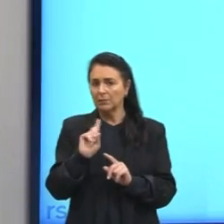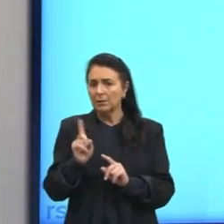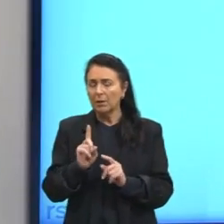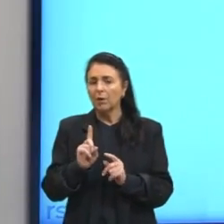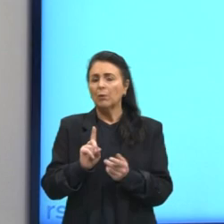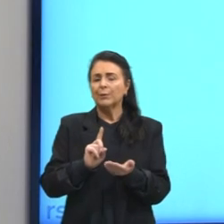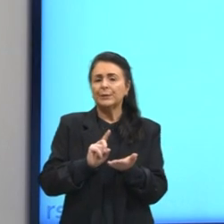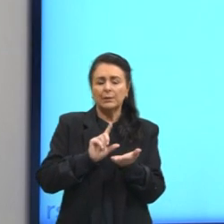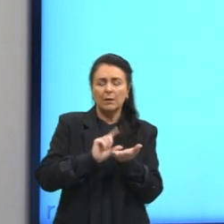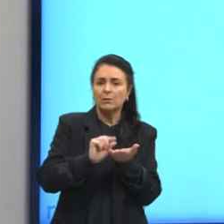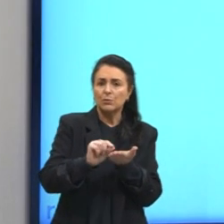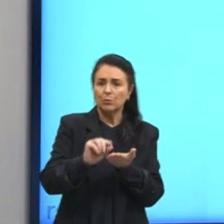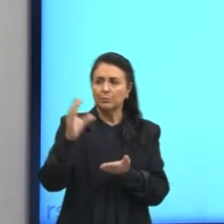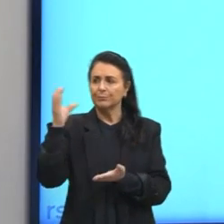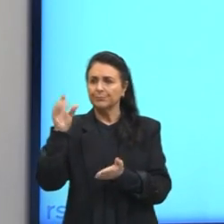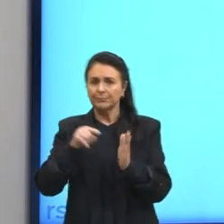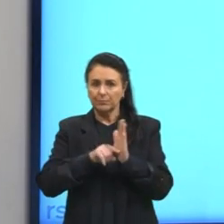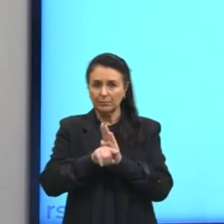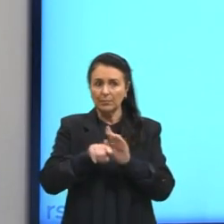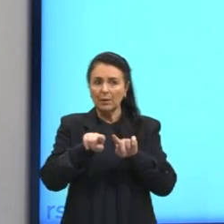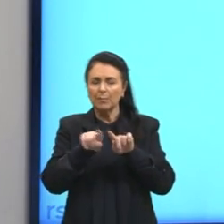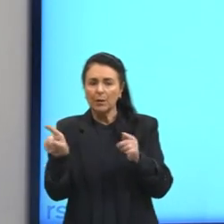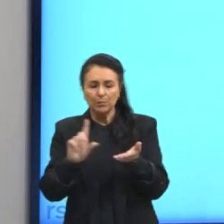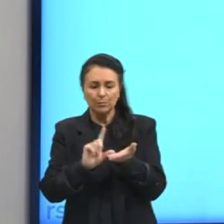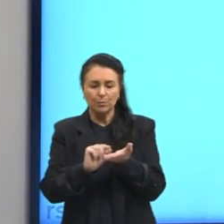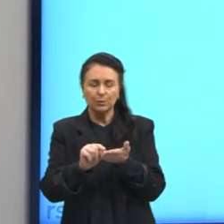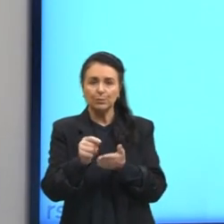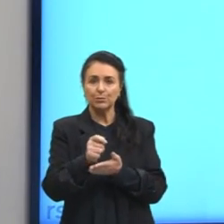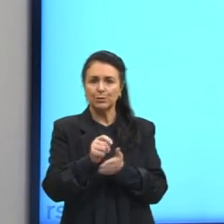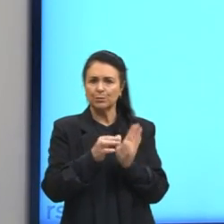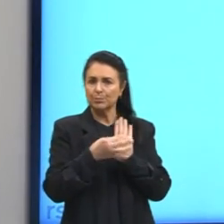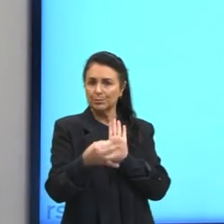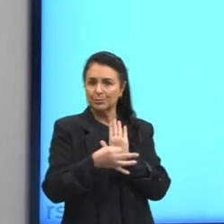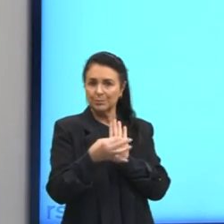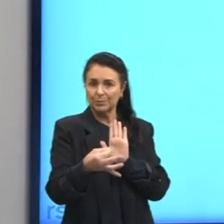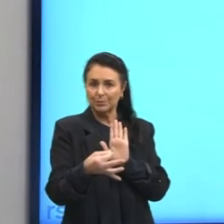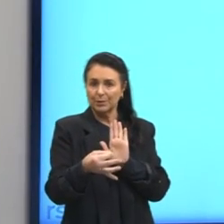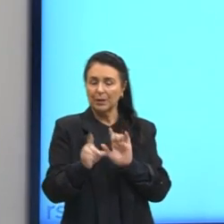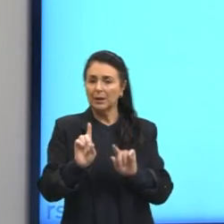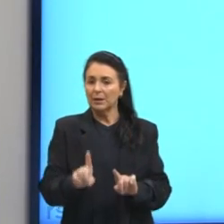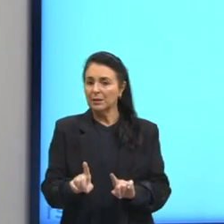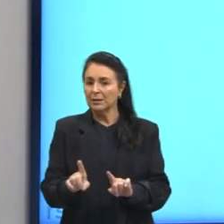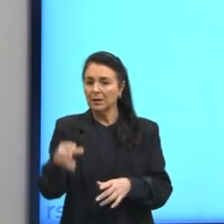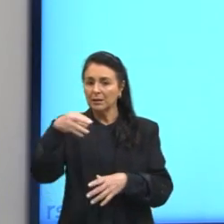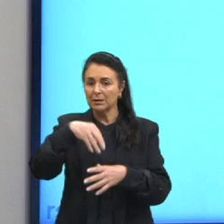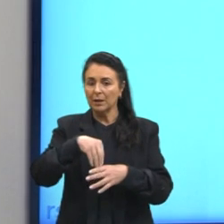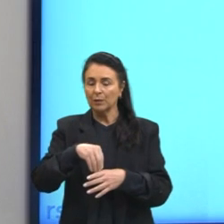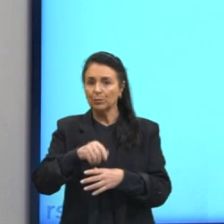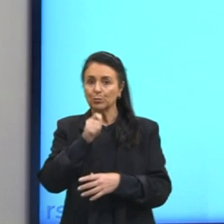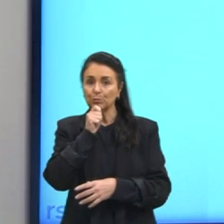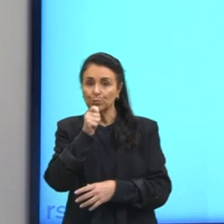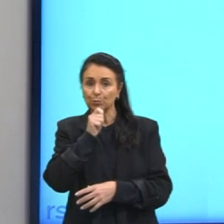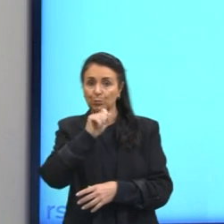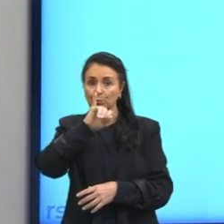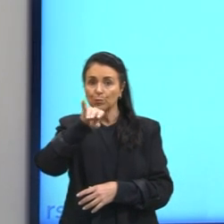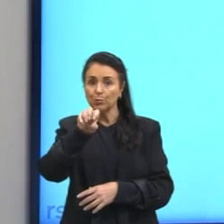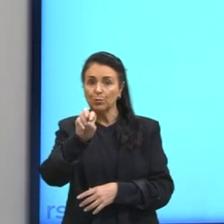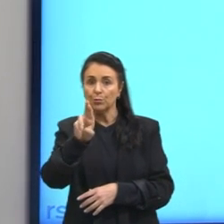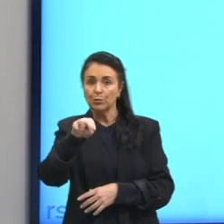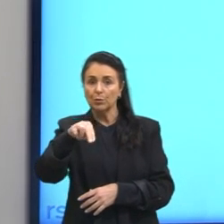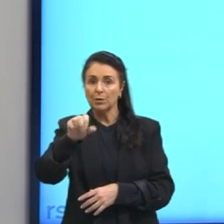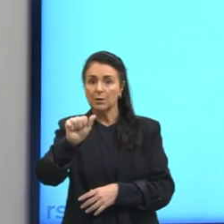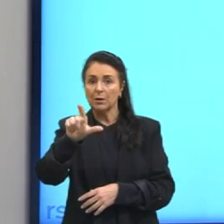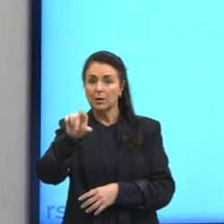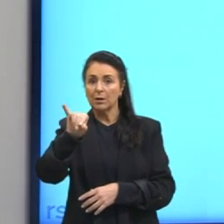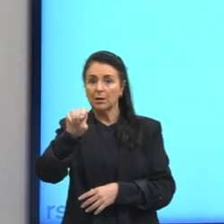artigo de opinião, eu vou ter ele ligado aqui à nossa esfera jornalística. Porque ele vai ter características